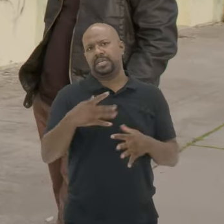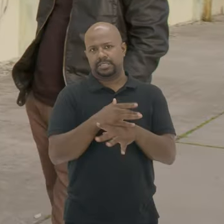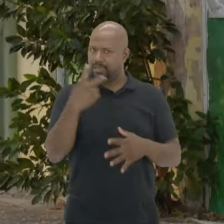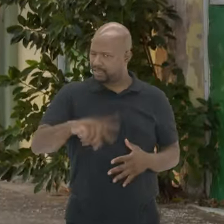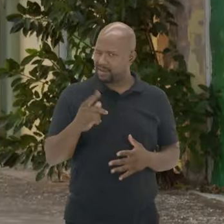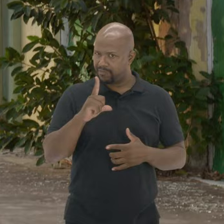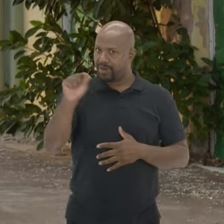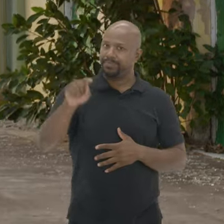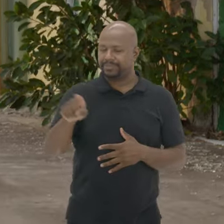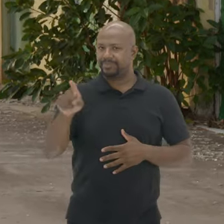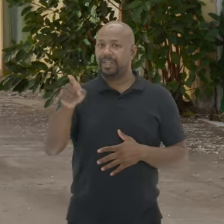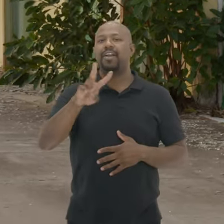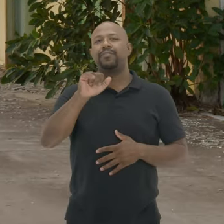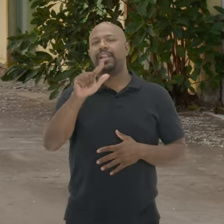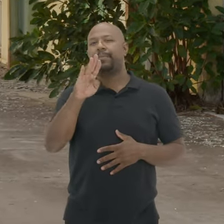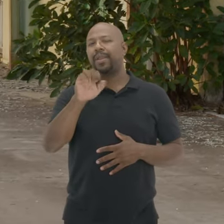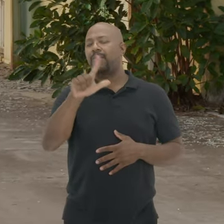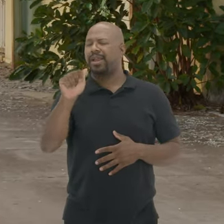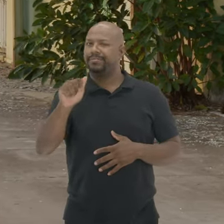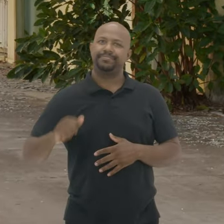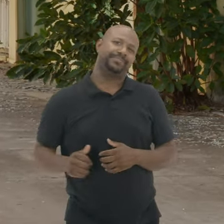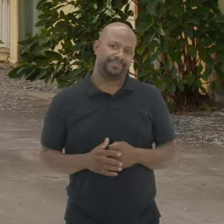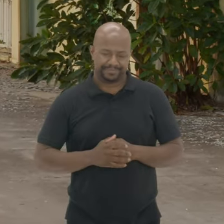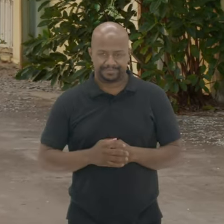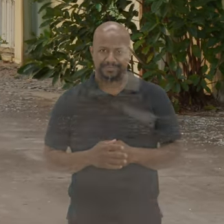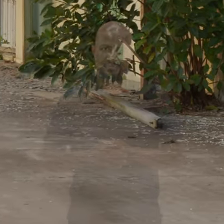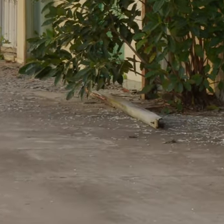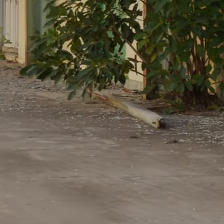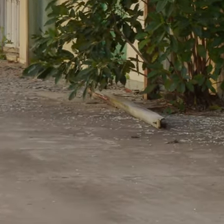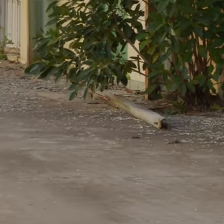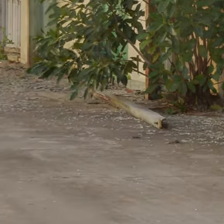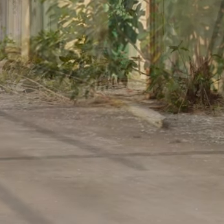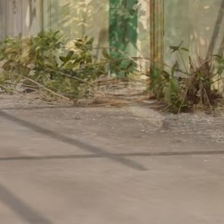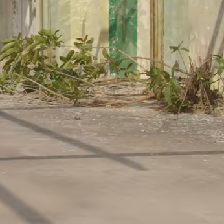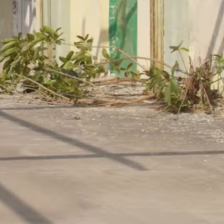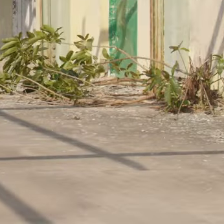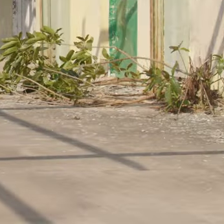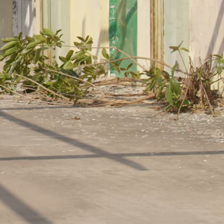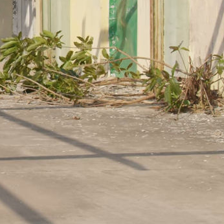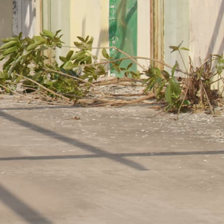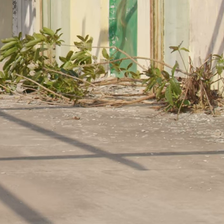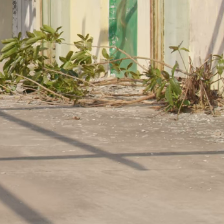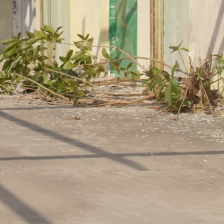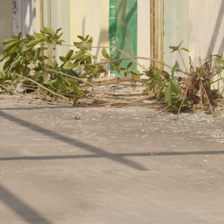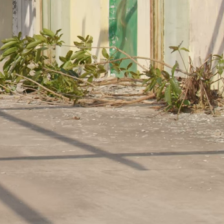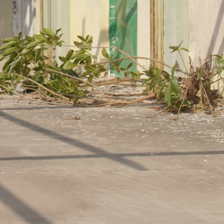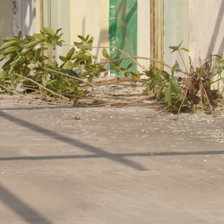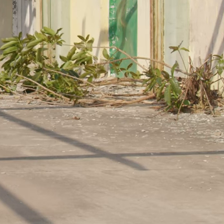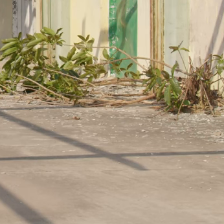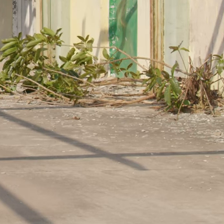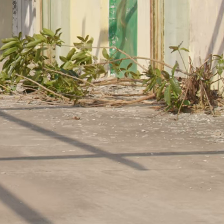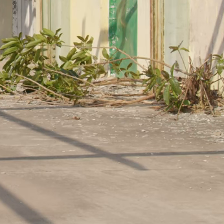cidade Então bora Vamos Para Vila Belga A estação está Abandonada E degradada Com pichações Nas